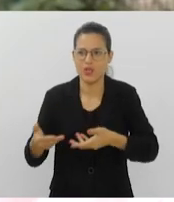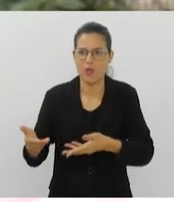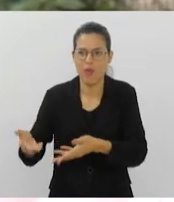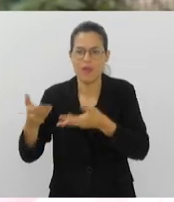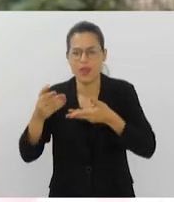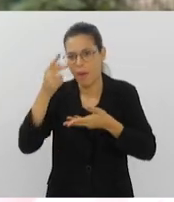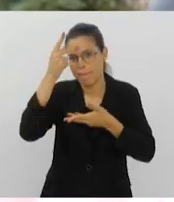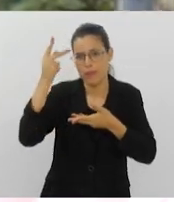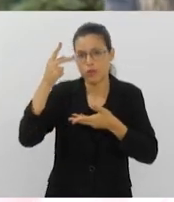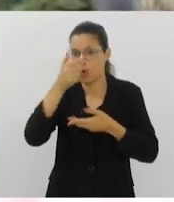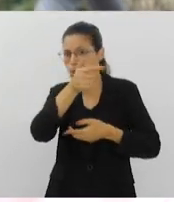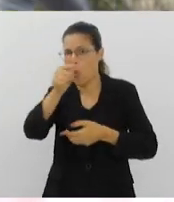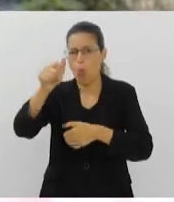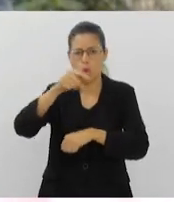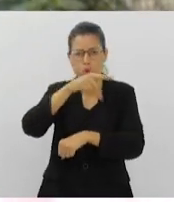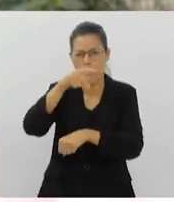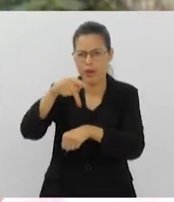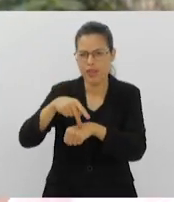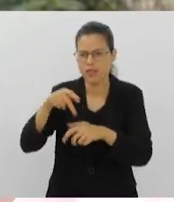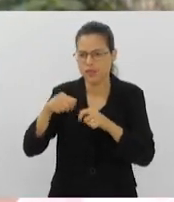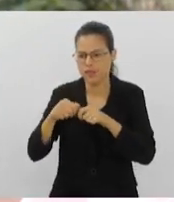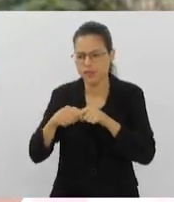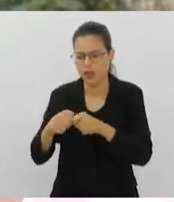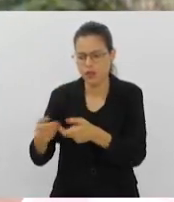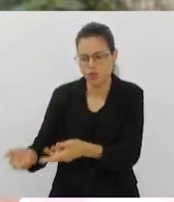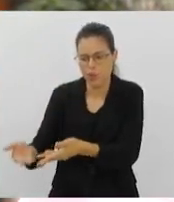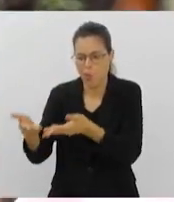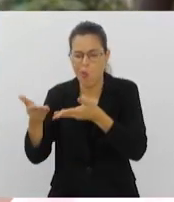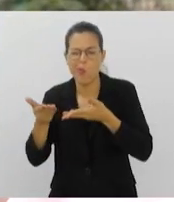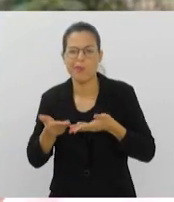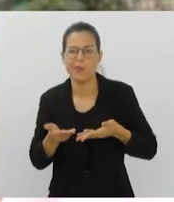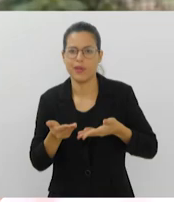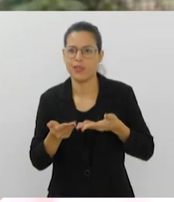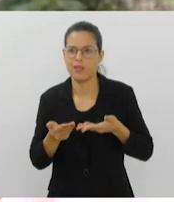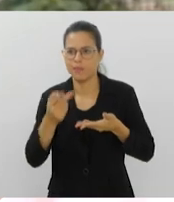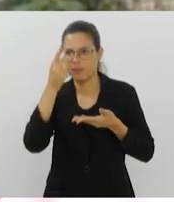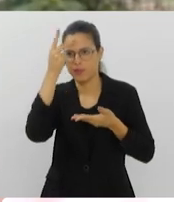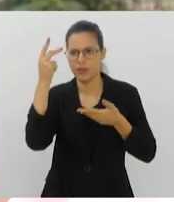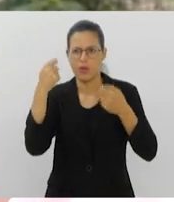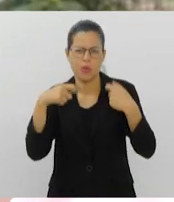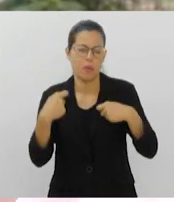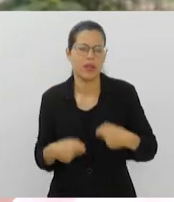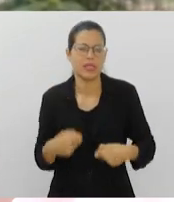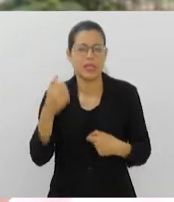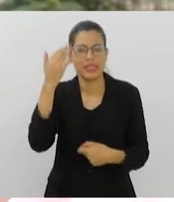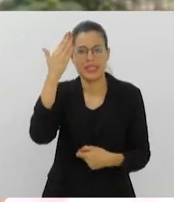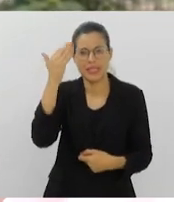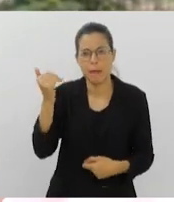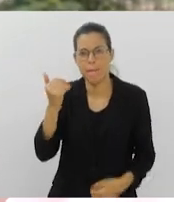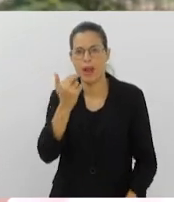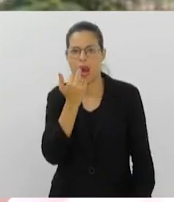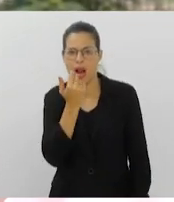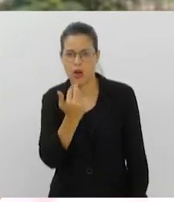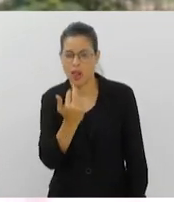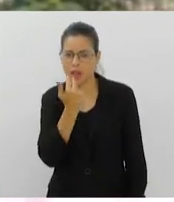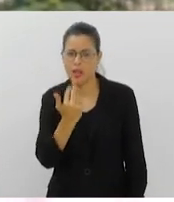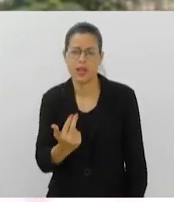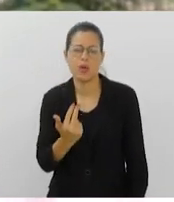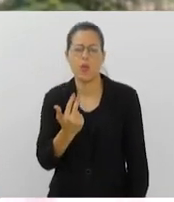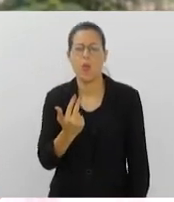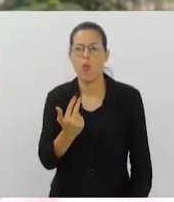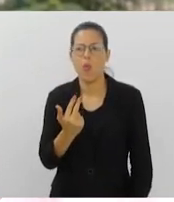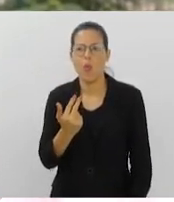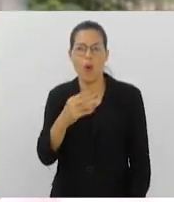outro lado do mundo, fazendo convites, onde a pessoa não precisa saber o idioma, de onde ela vem, com salários